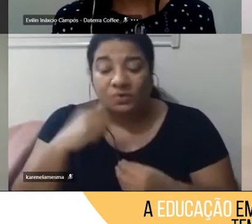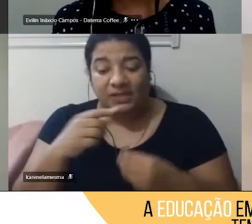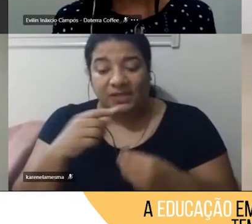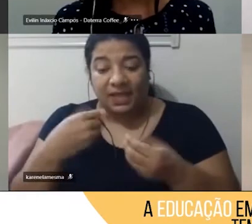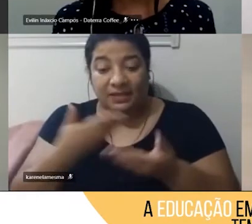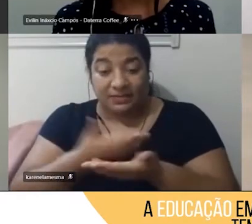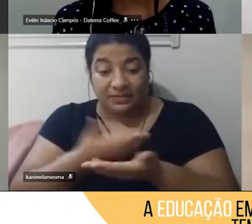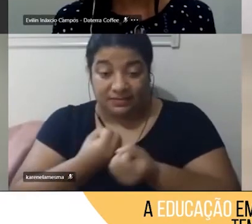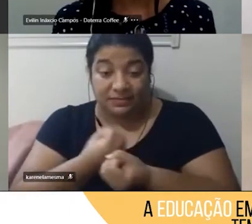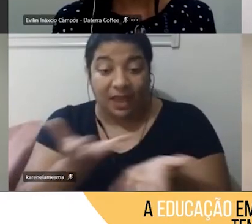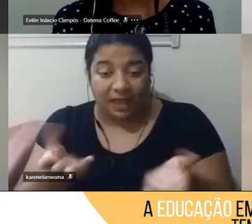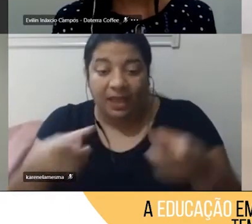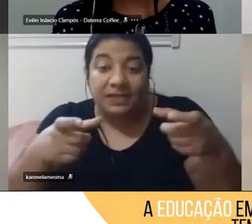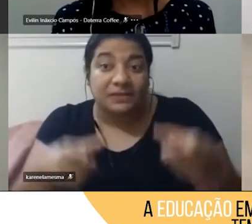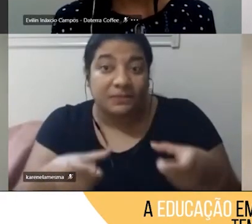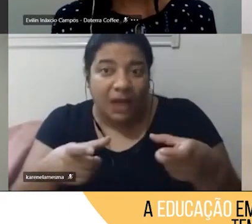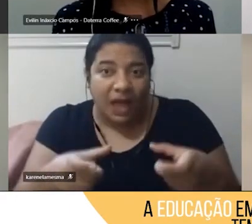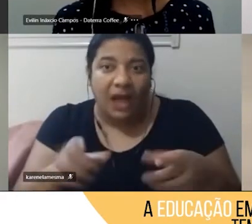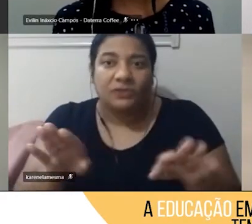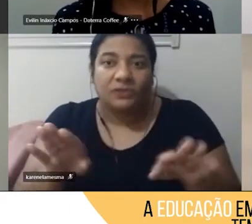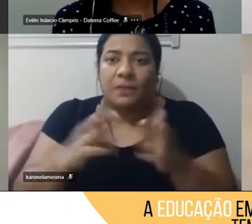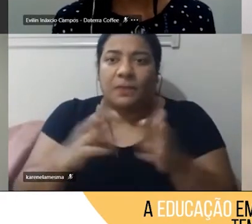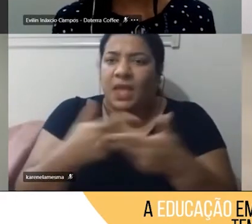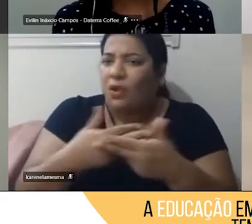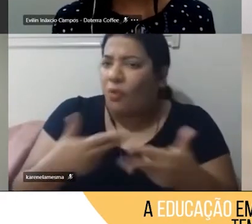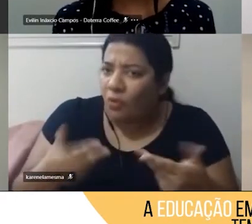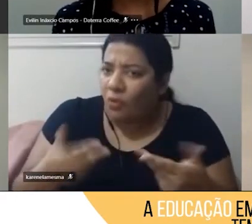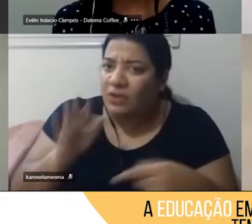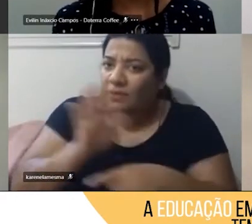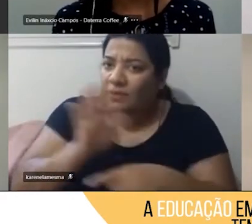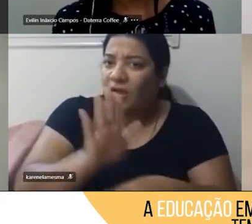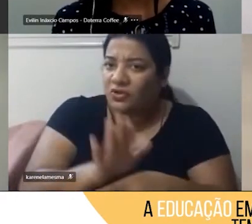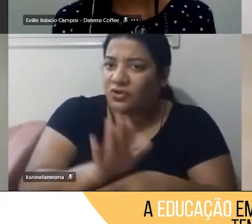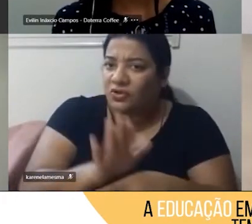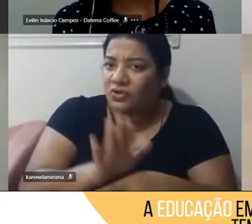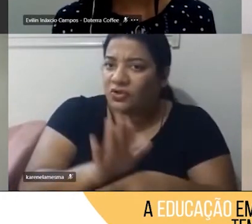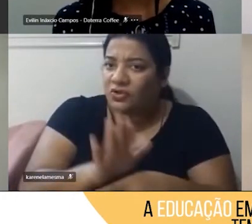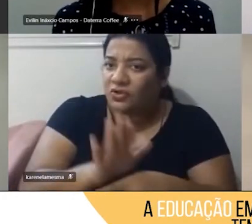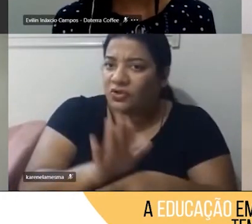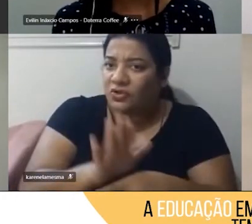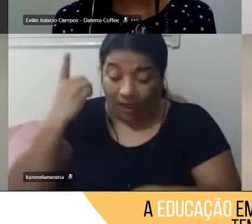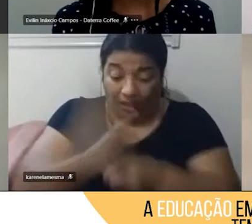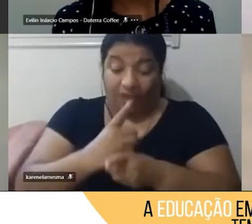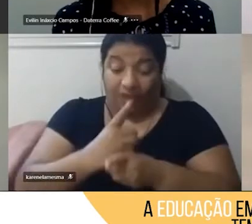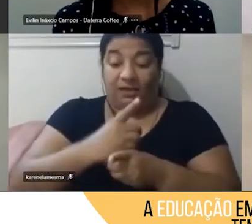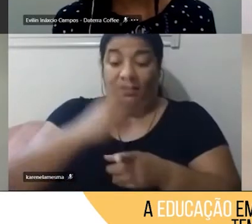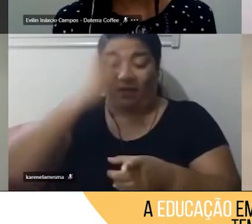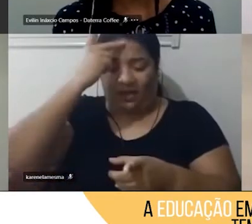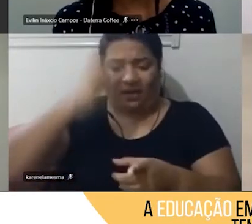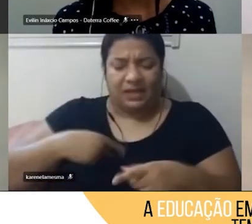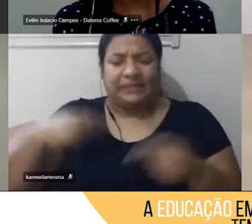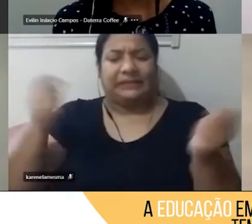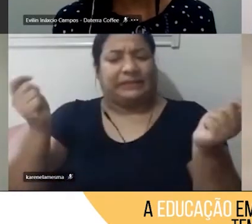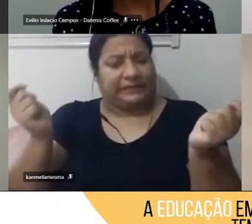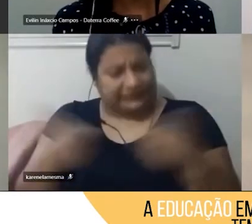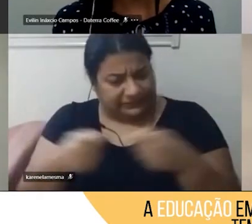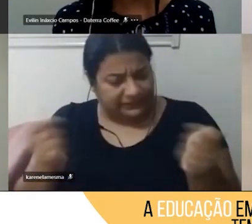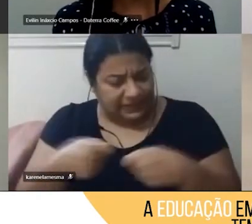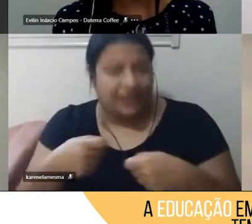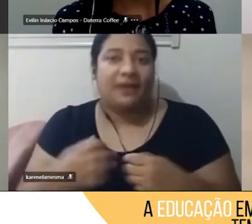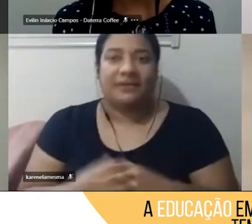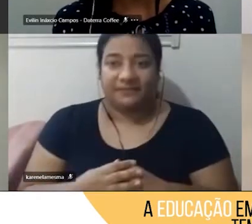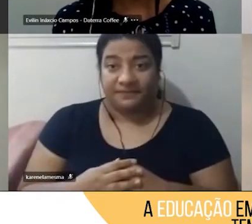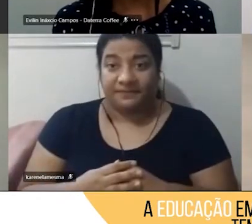disponibilizamos ferramentas para que eles consigam dar conta de se descobrir, descobrir o potencial deles, e